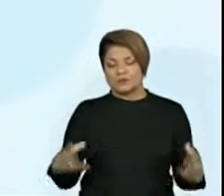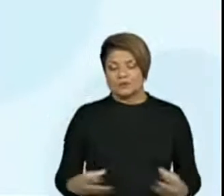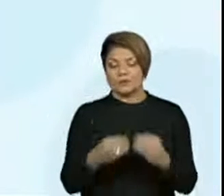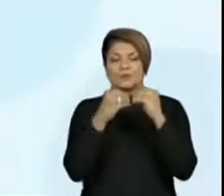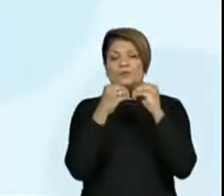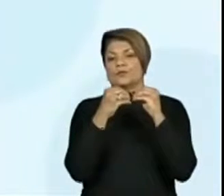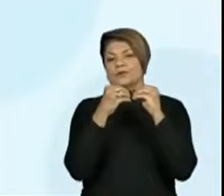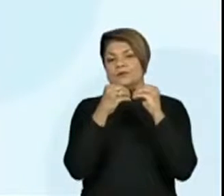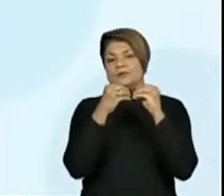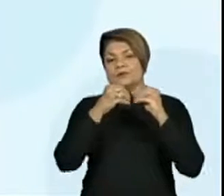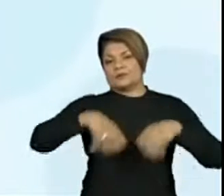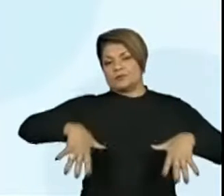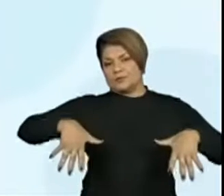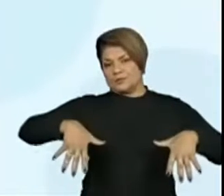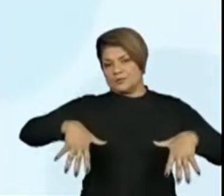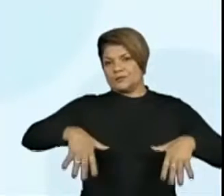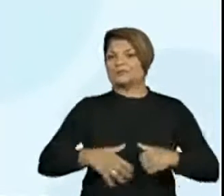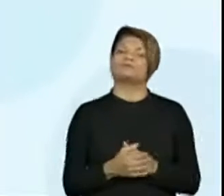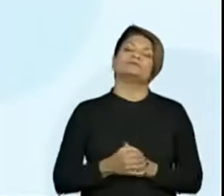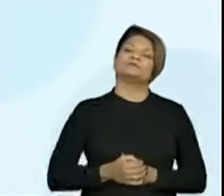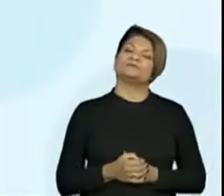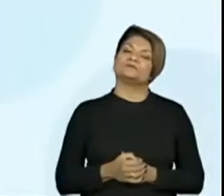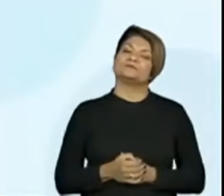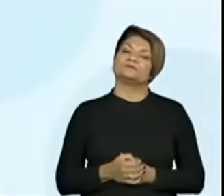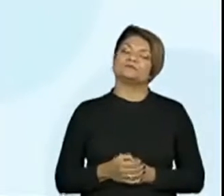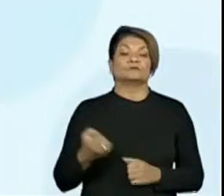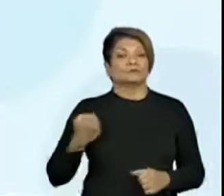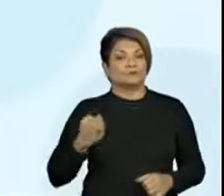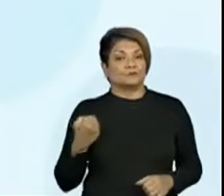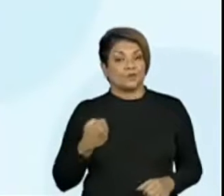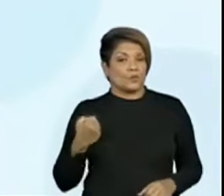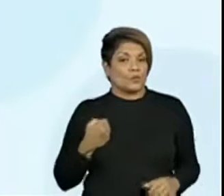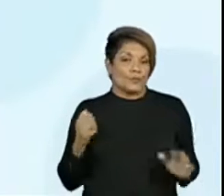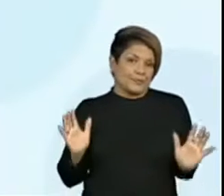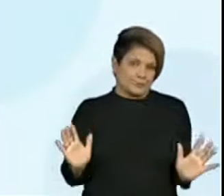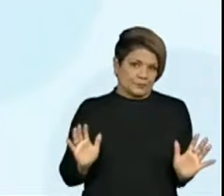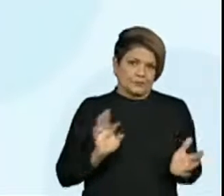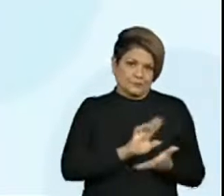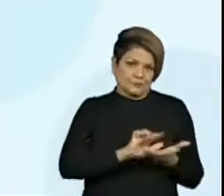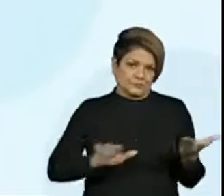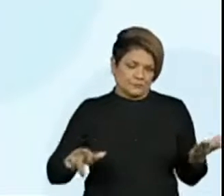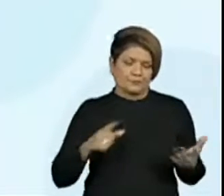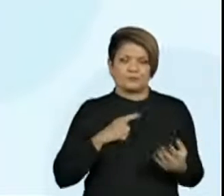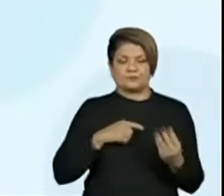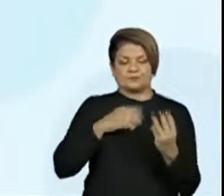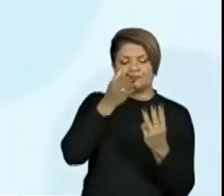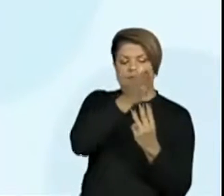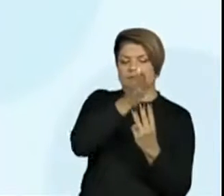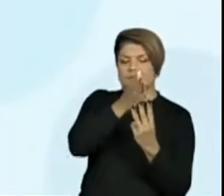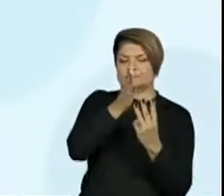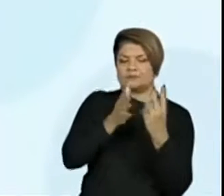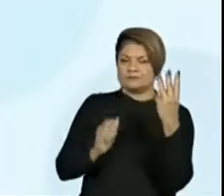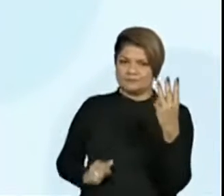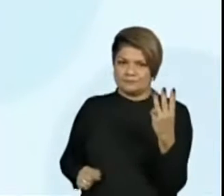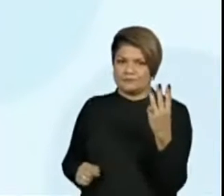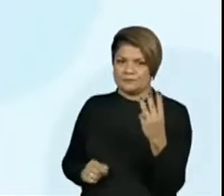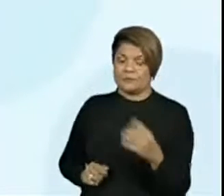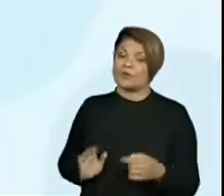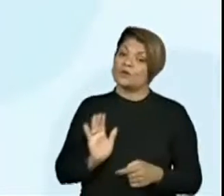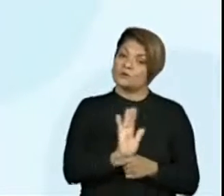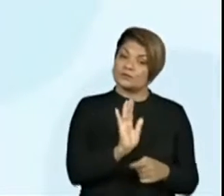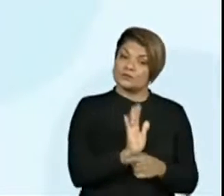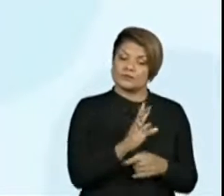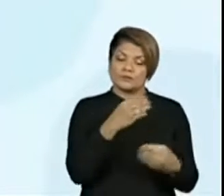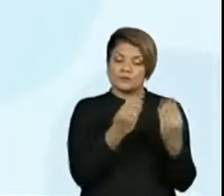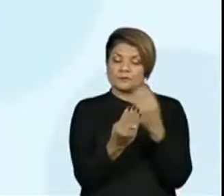e decompor números naturais de até três ordens, com suporte de material